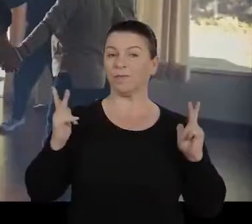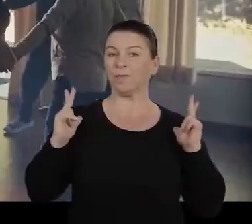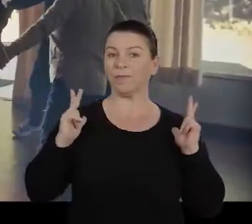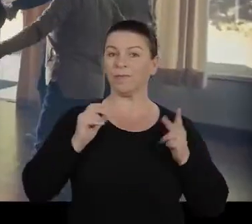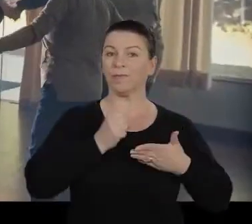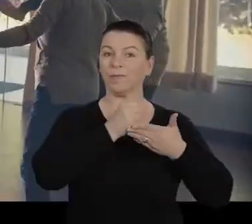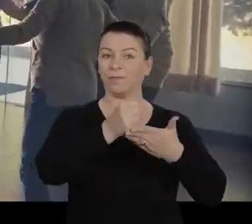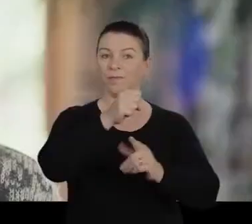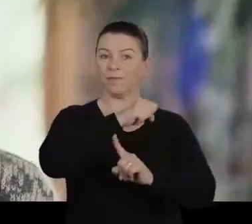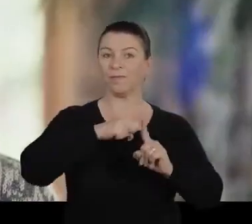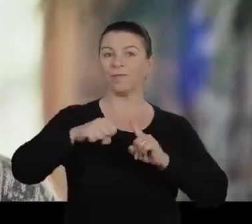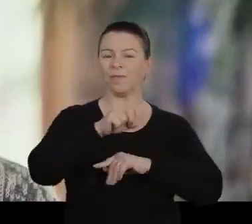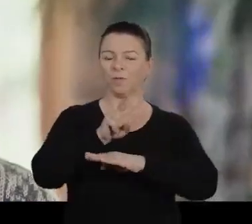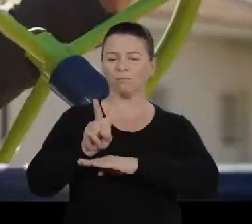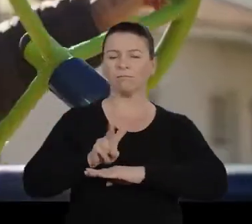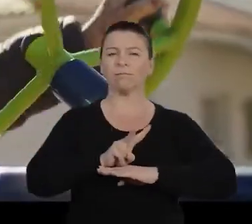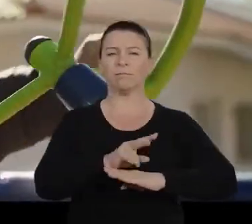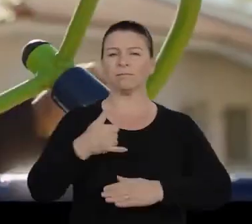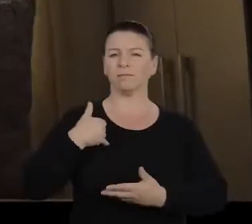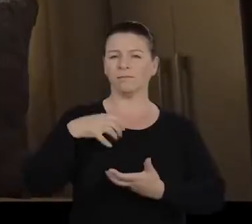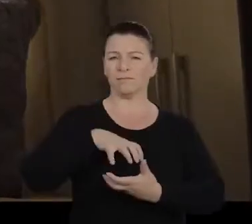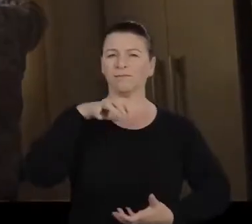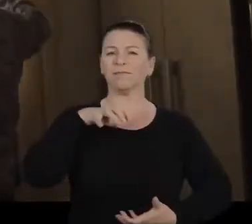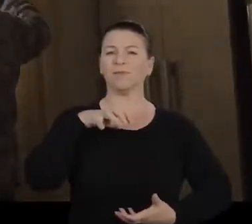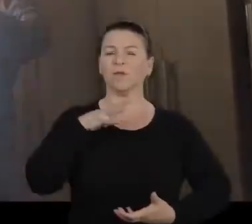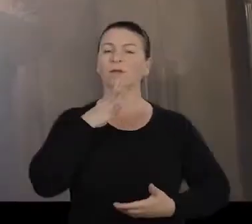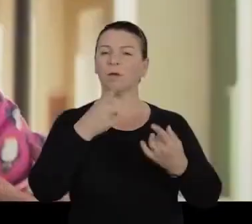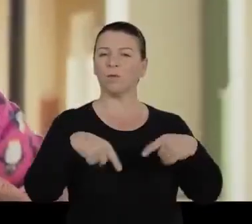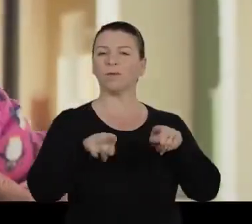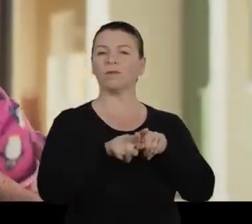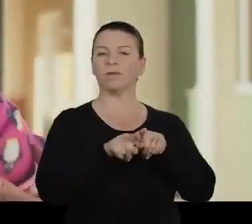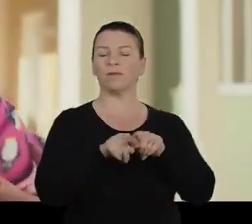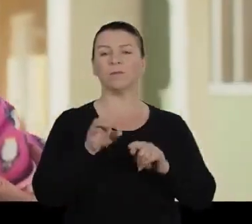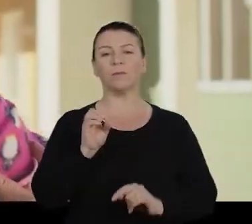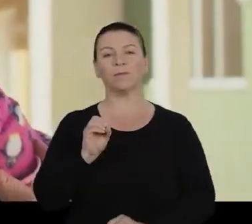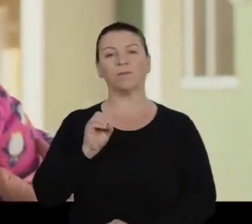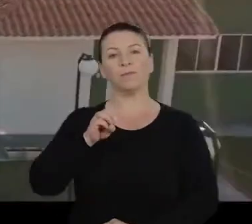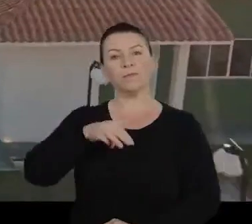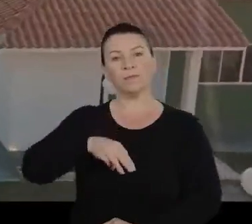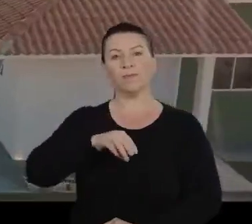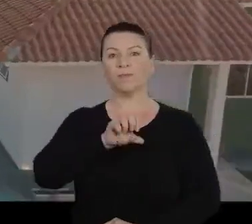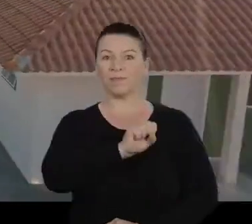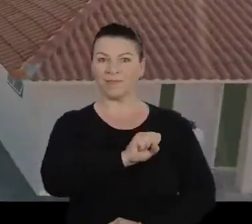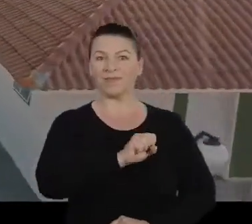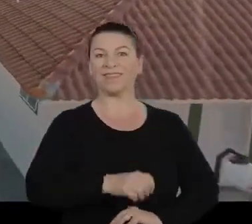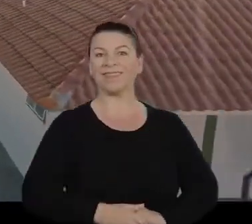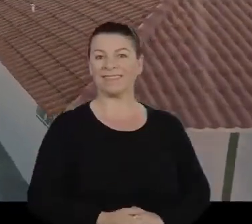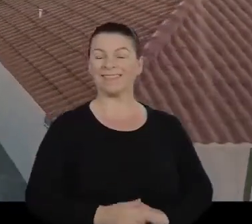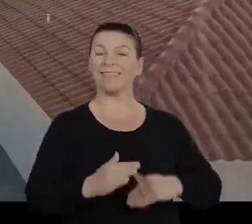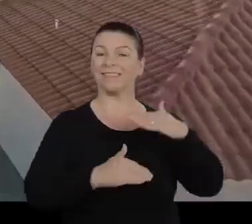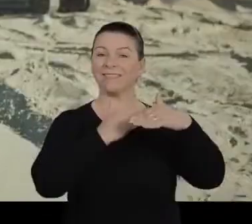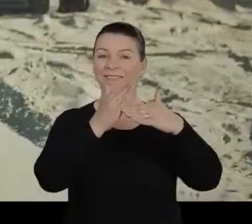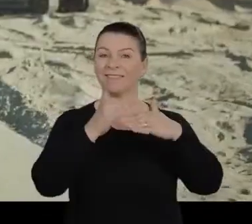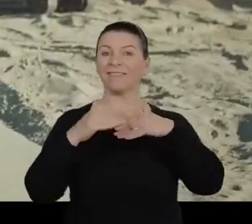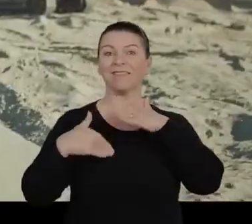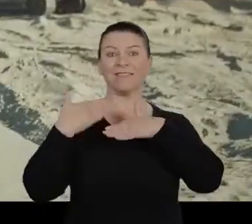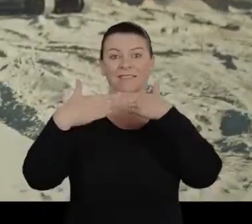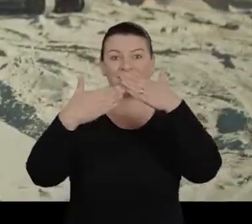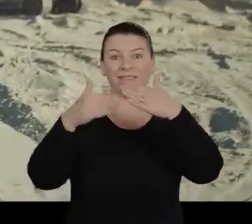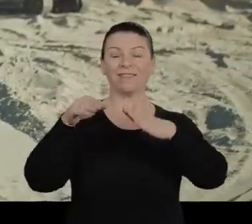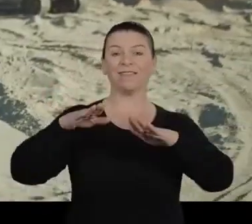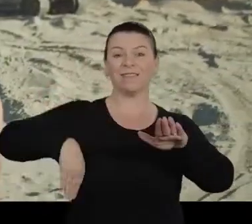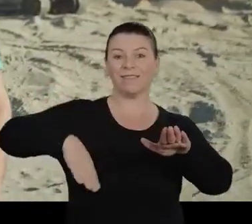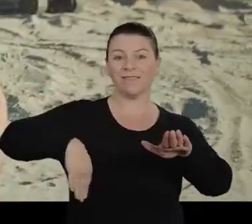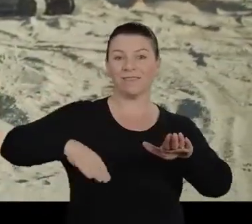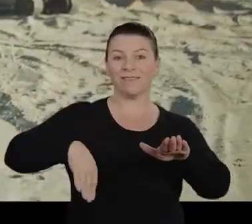saúde, lazer e assistência social. E o cuidado com os nossos idosos é reconhecido pela Organização Mundial da Saúde. Pra frente,